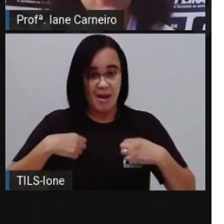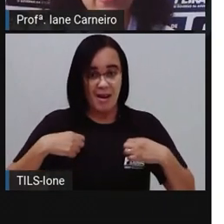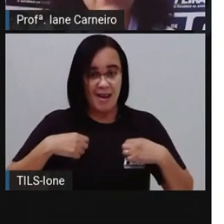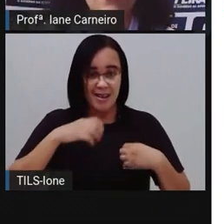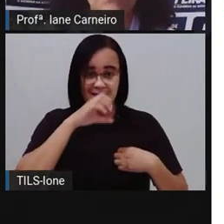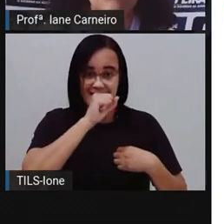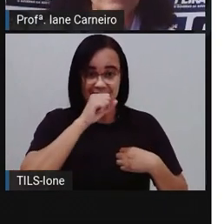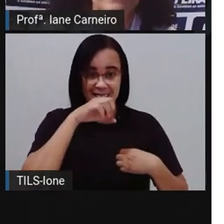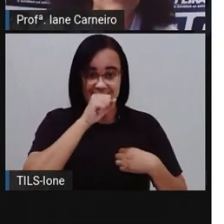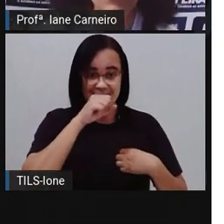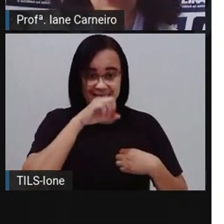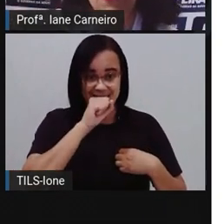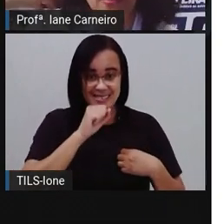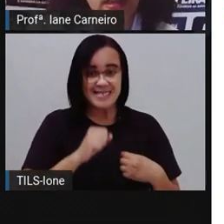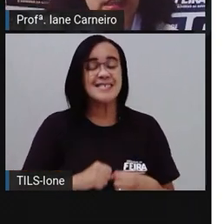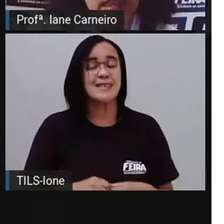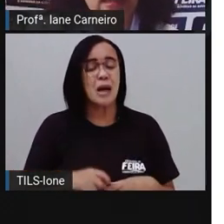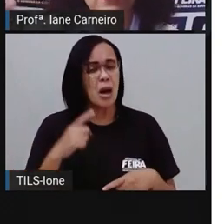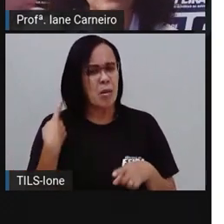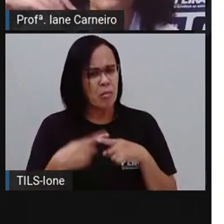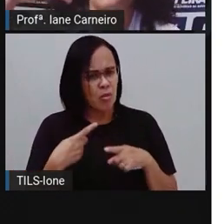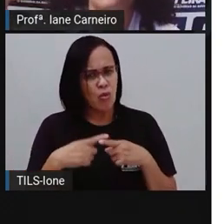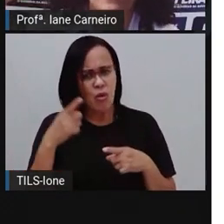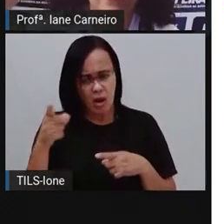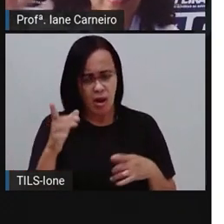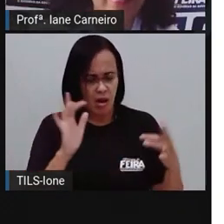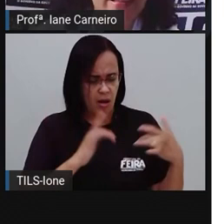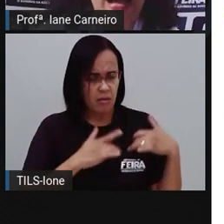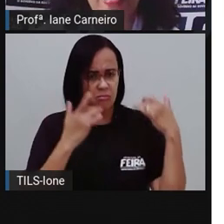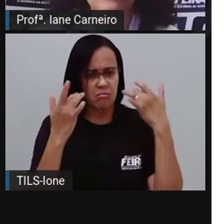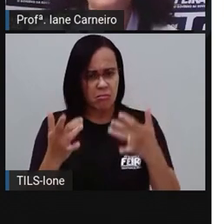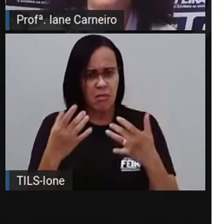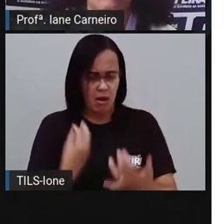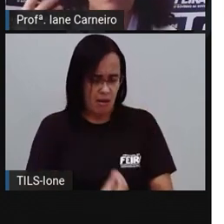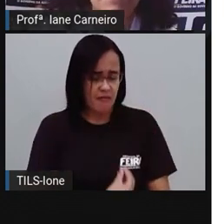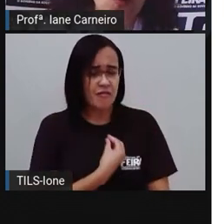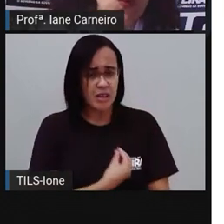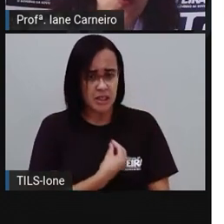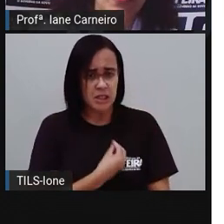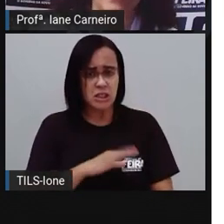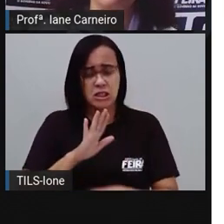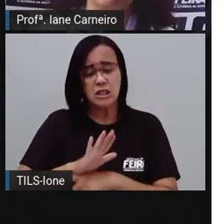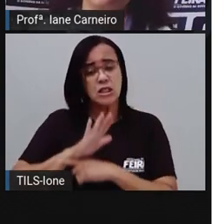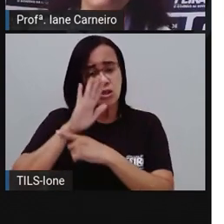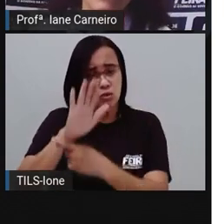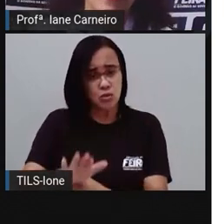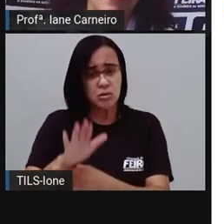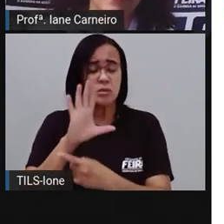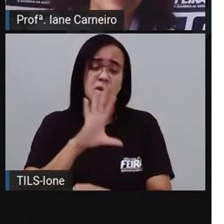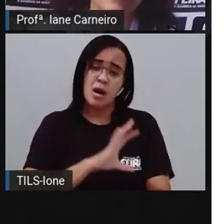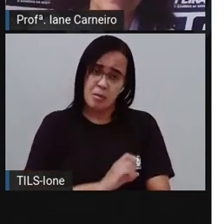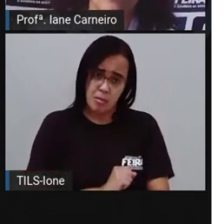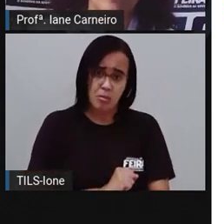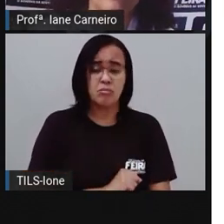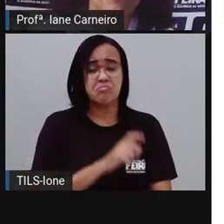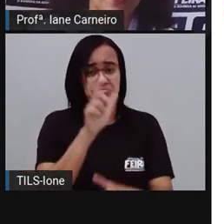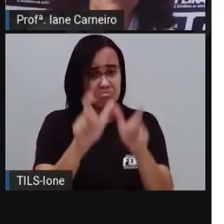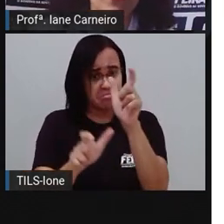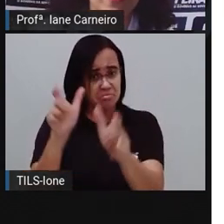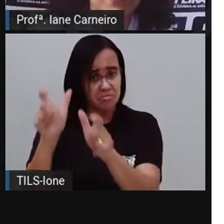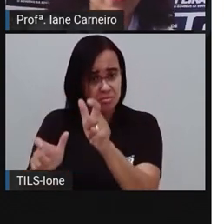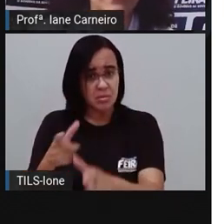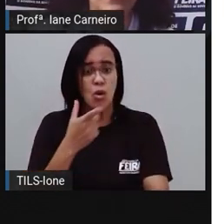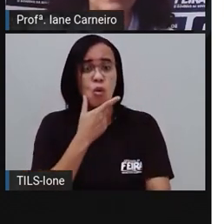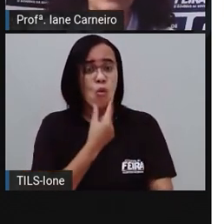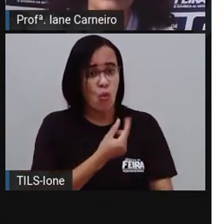isso, né? São monges que dedicam a vida deles, né? A caridade, ao amor, né? Então, como a gente vê,